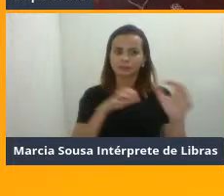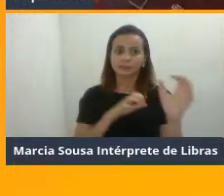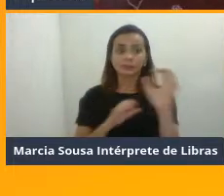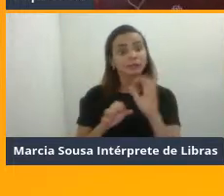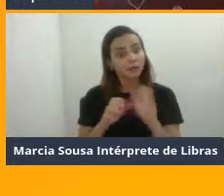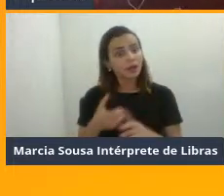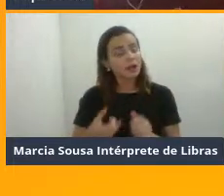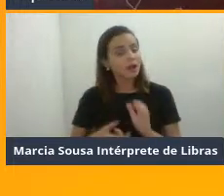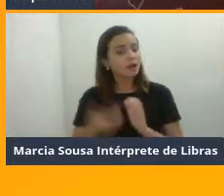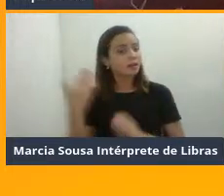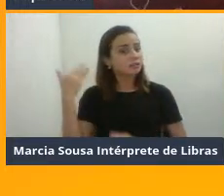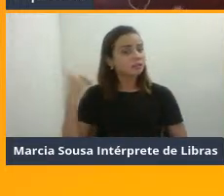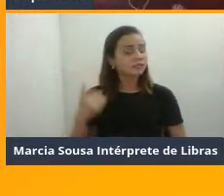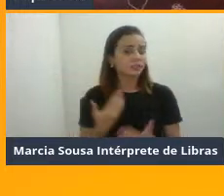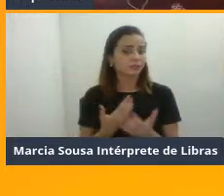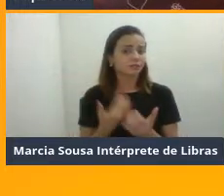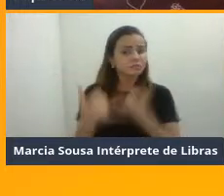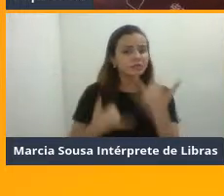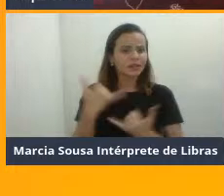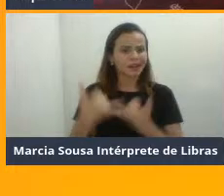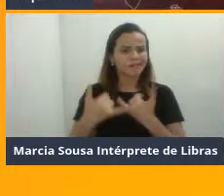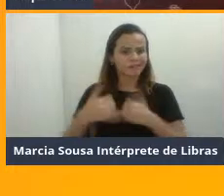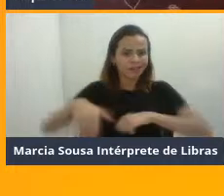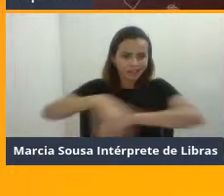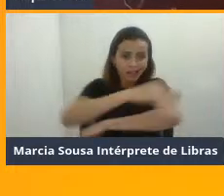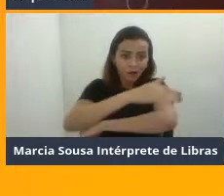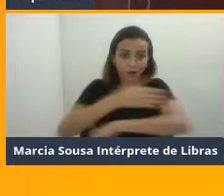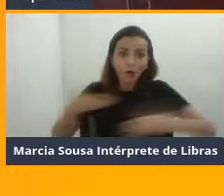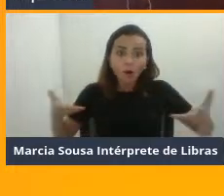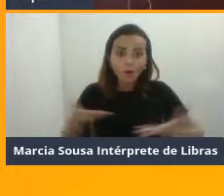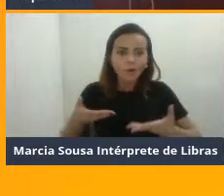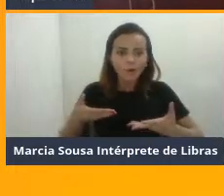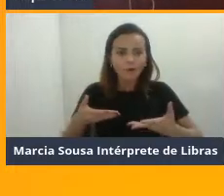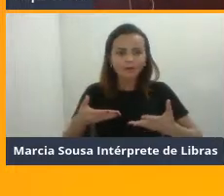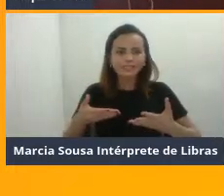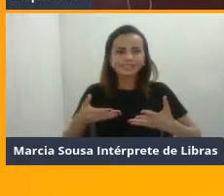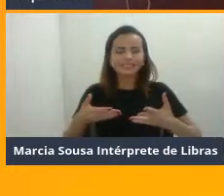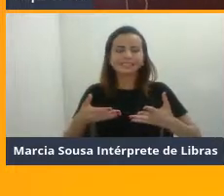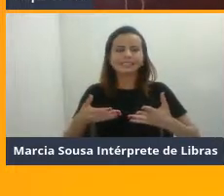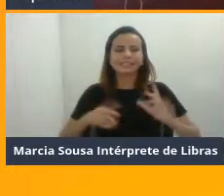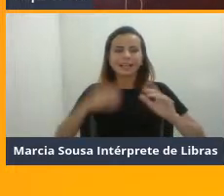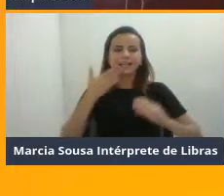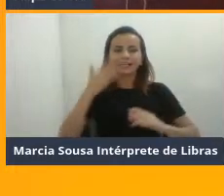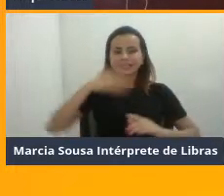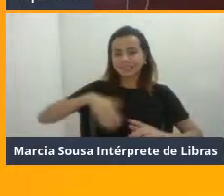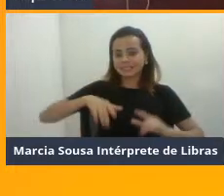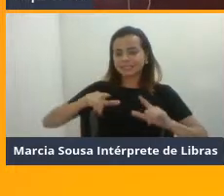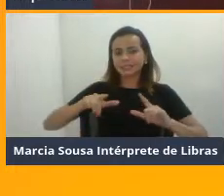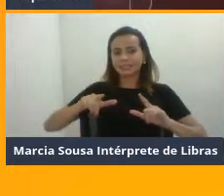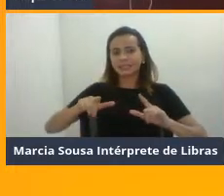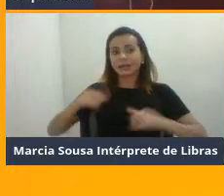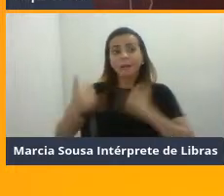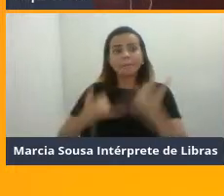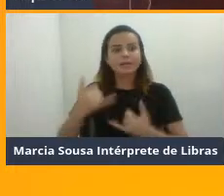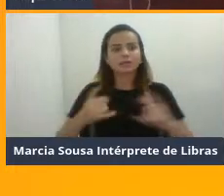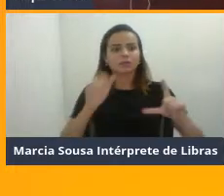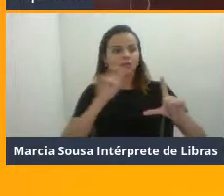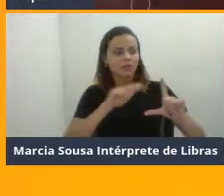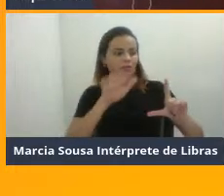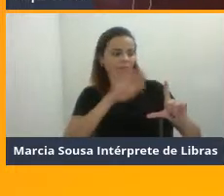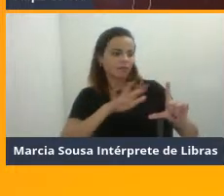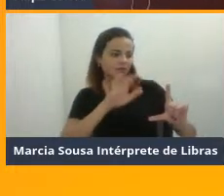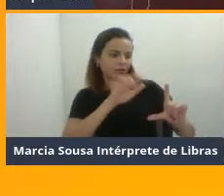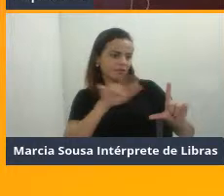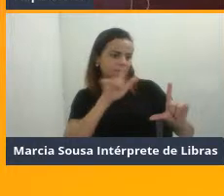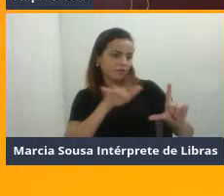Antigamente, gente brincava na rua, né? Hoje em dia, as crianças brincam nos tablets, certo? Então, cada vez mais as crianças estão ficando descoordenadas.